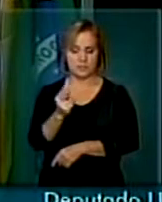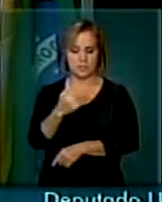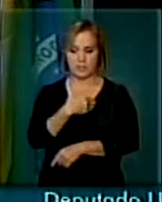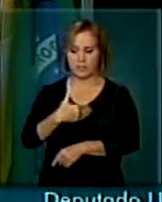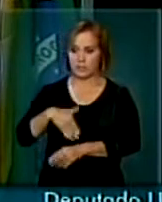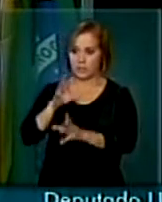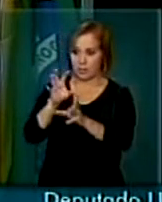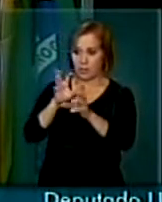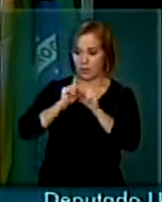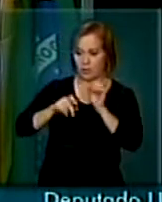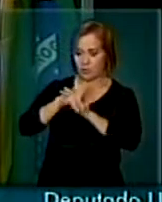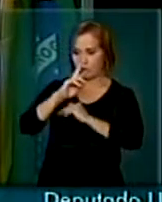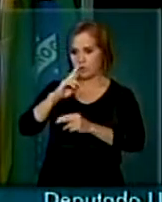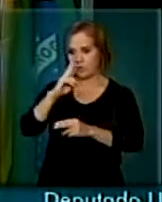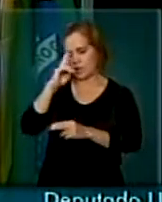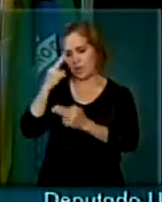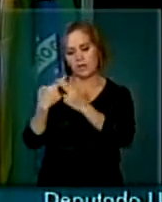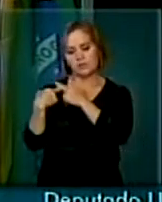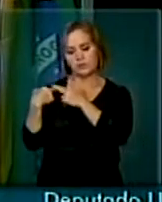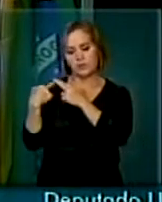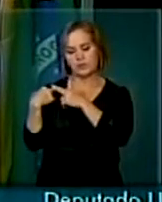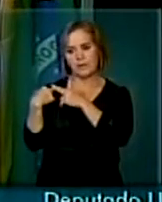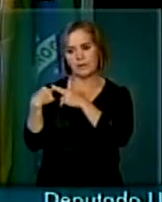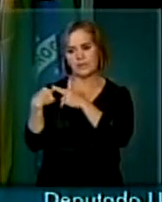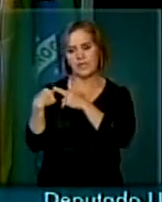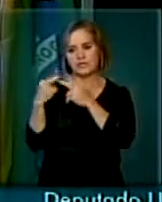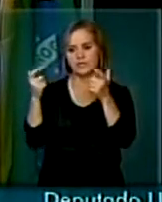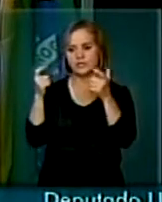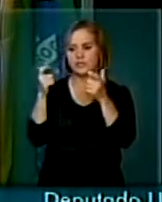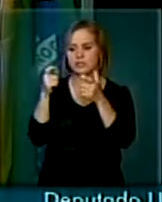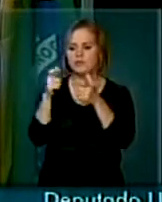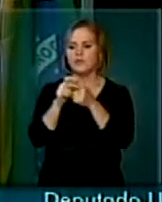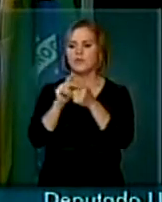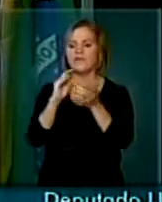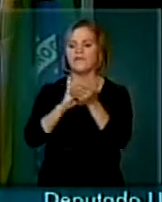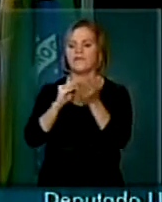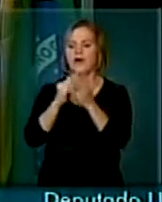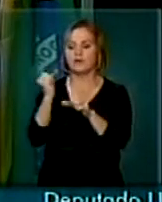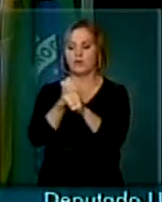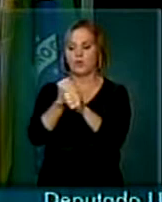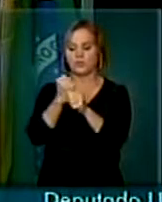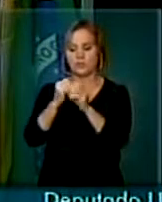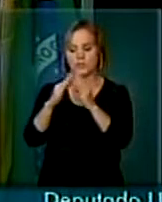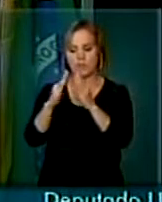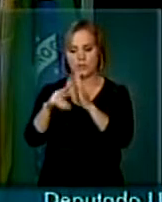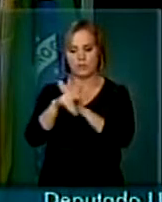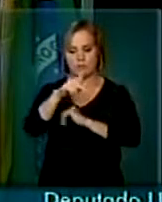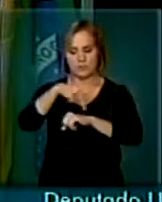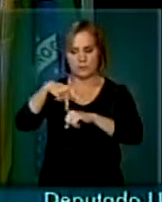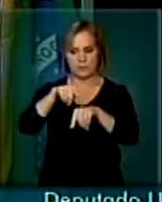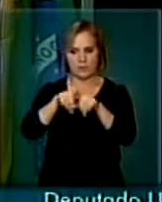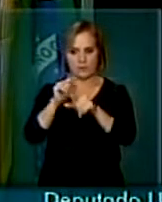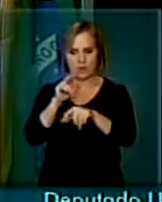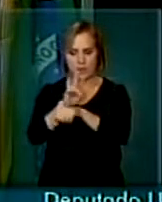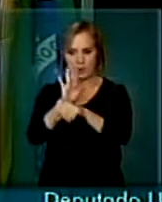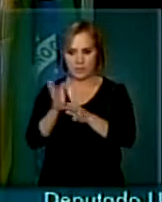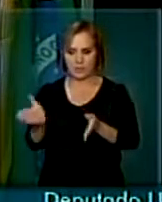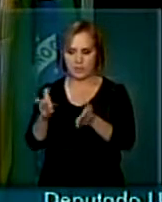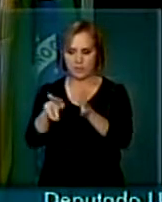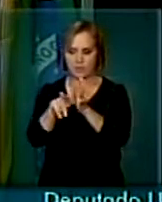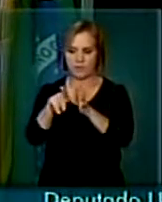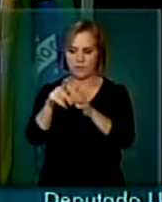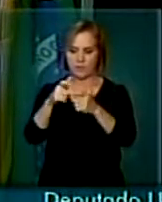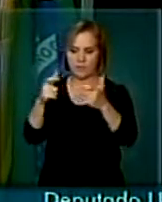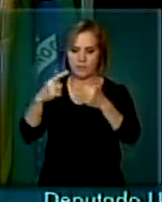responsabilidade de reduzir o déficit habitacional do país e incentivar o desenvolvimento urbano com a construção de moradias